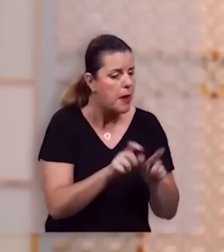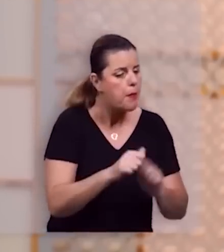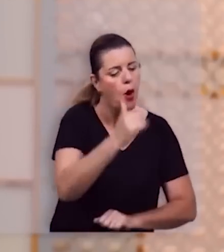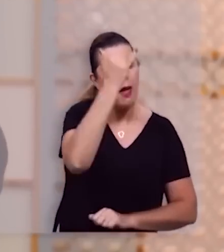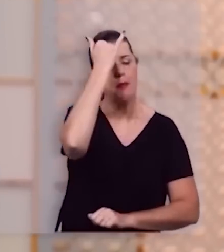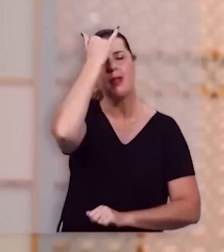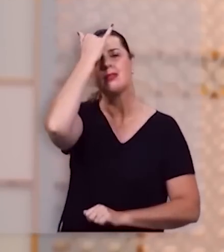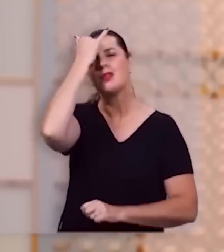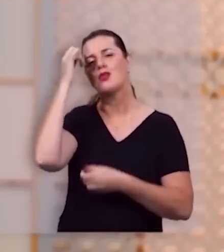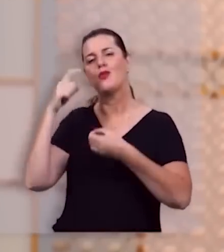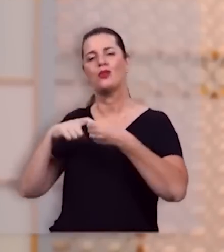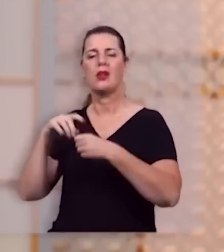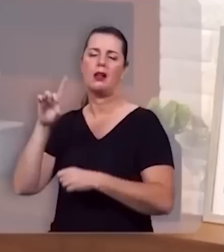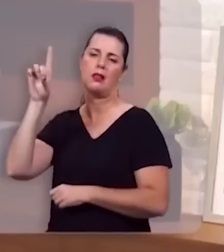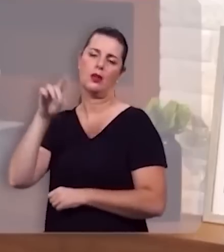e se voltarem para Deus.